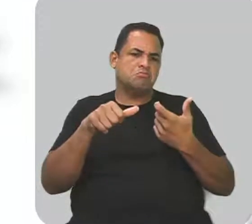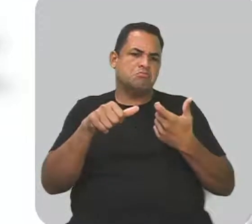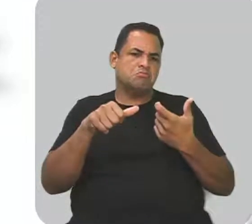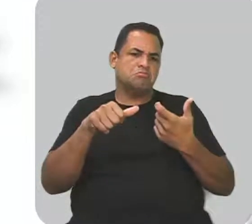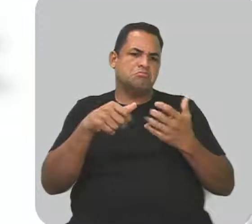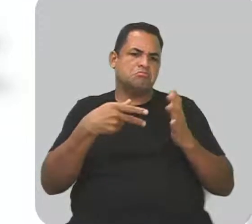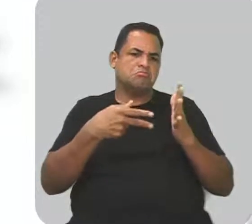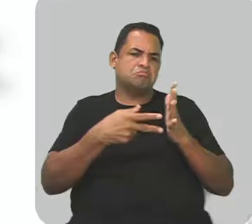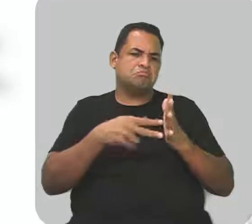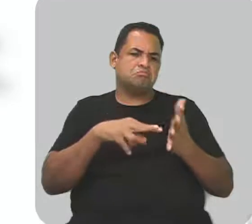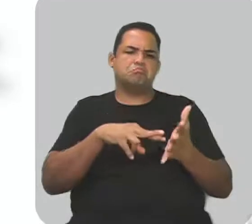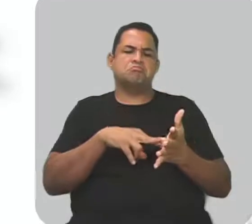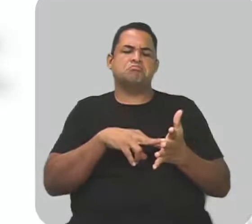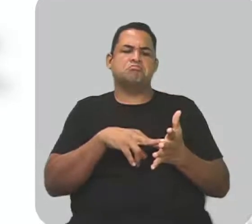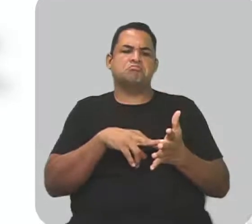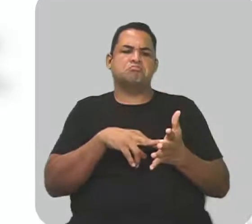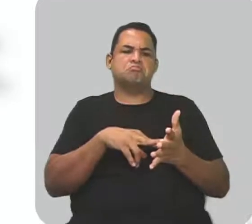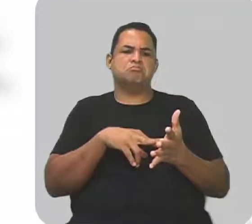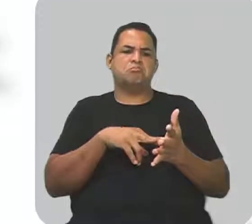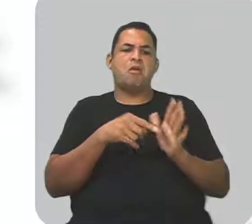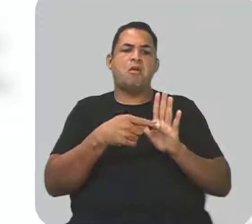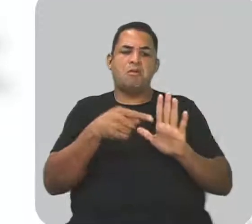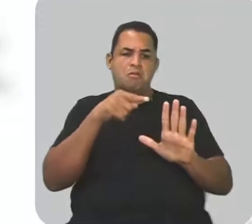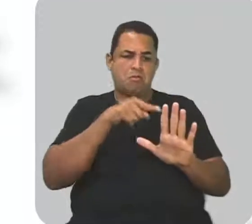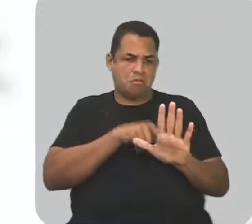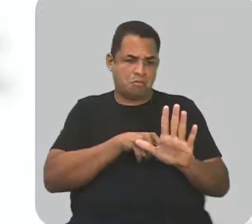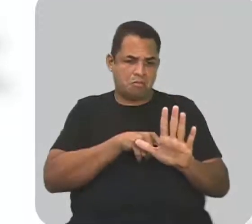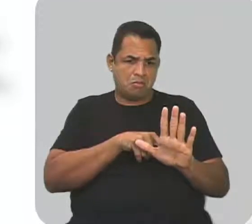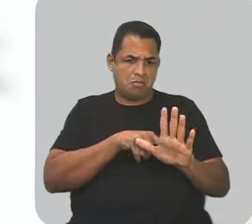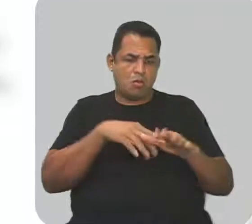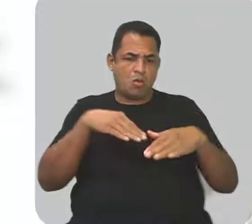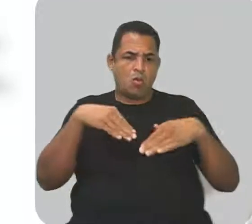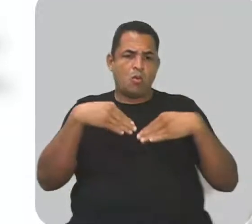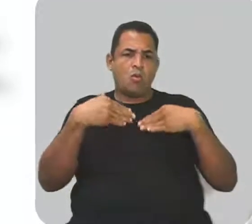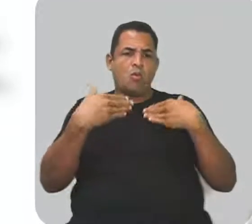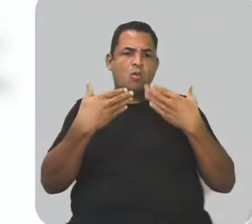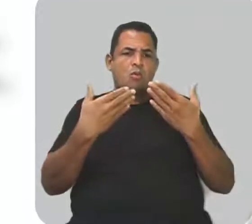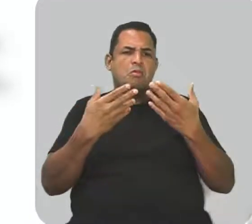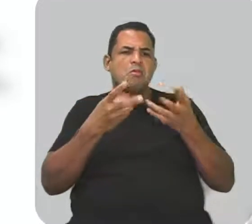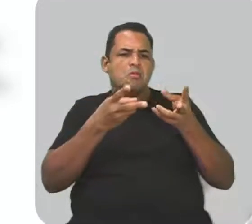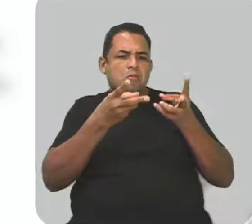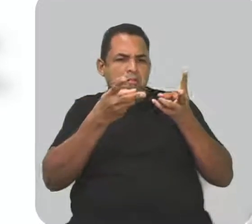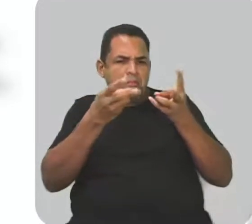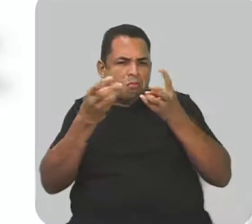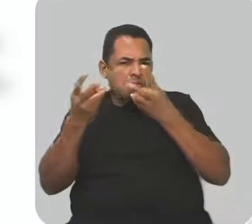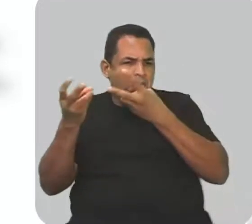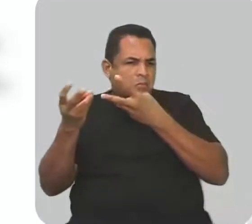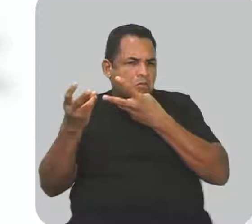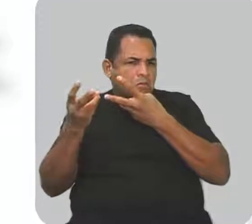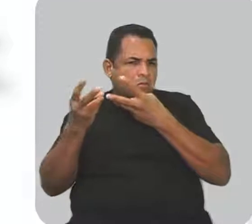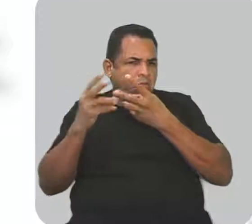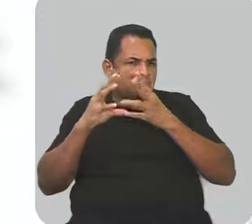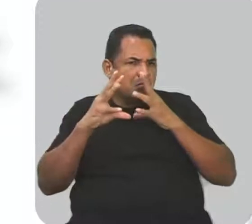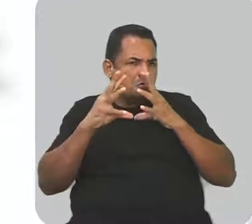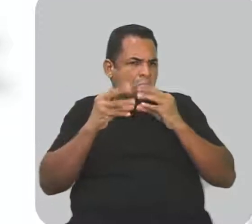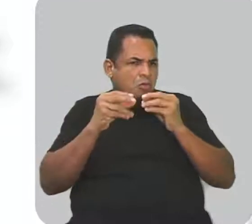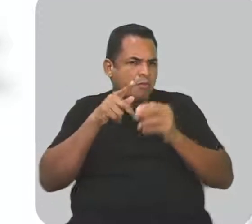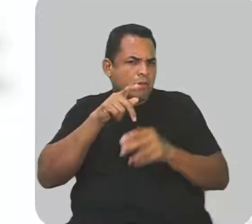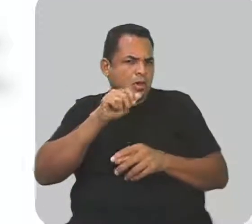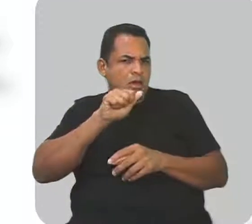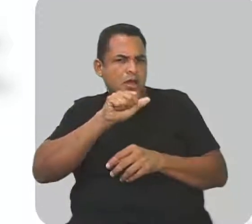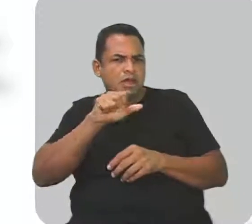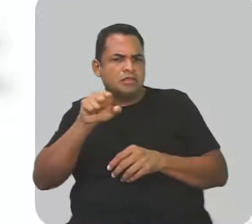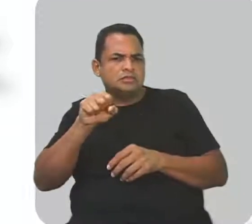sentido figurado. Mas, quando eu olho e vejo assim, tudo passa,